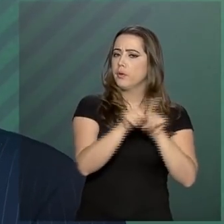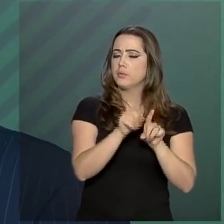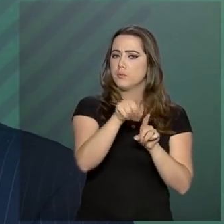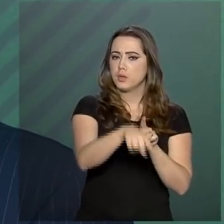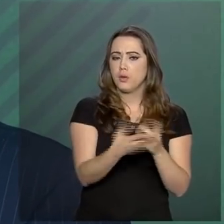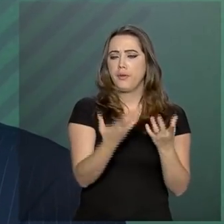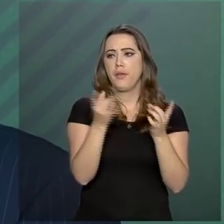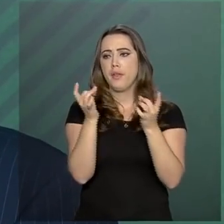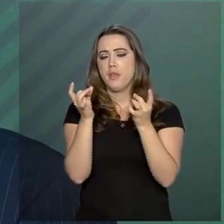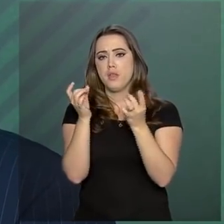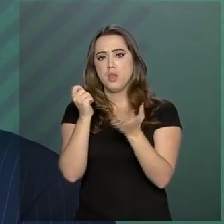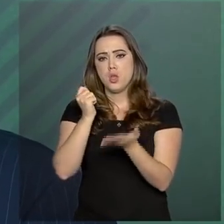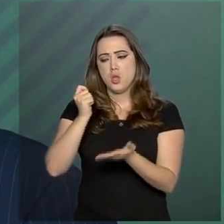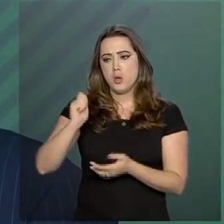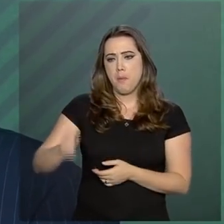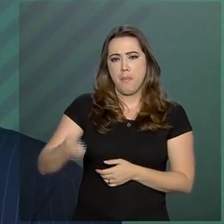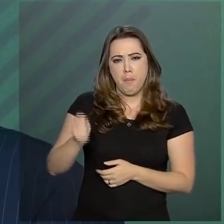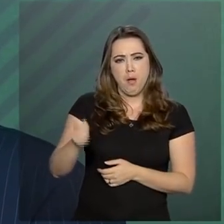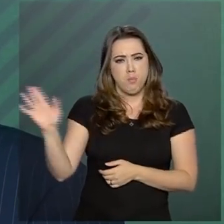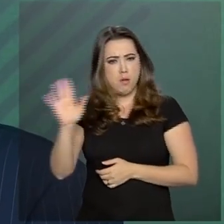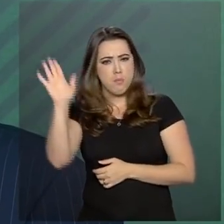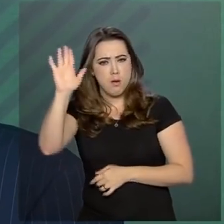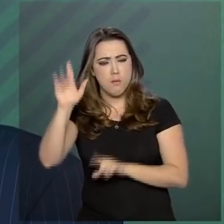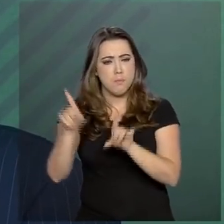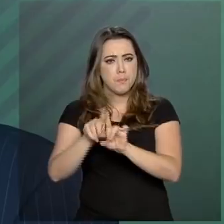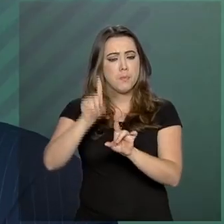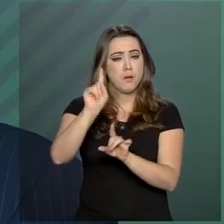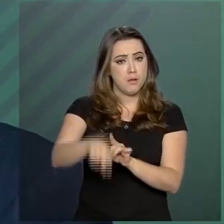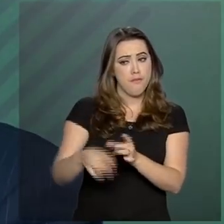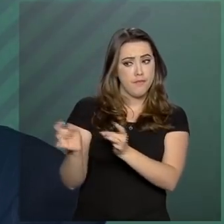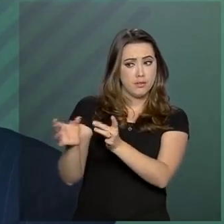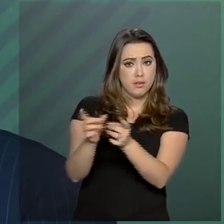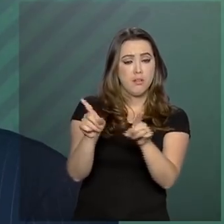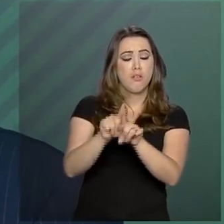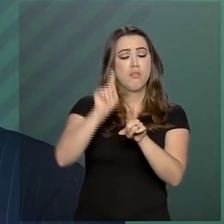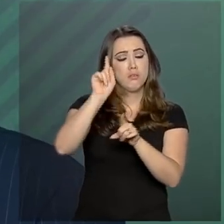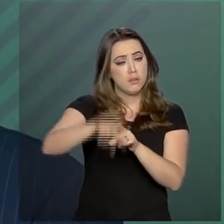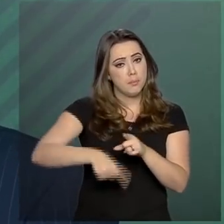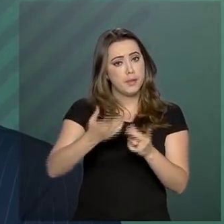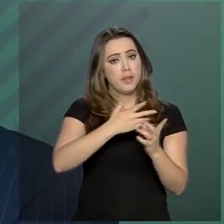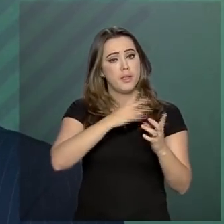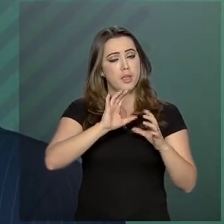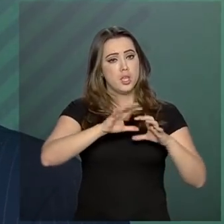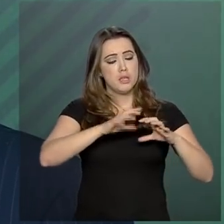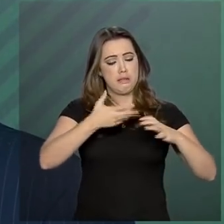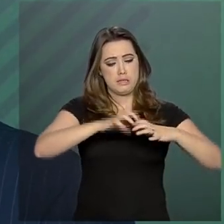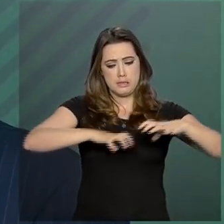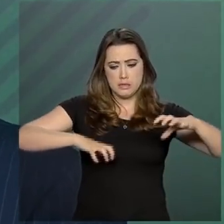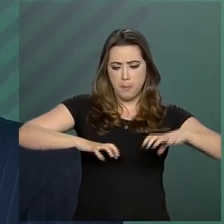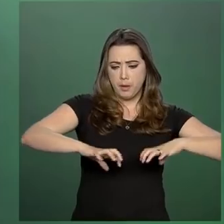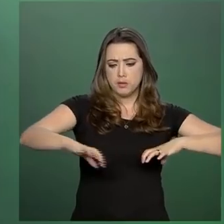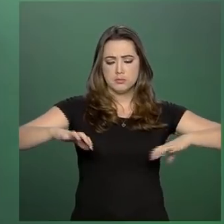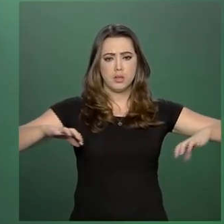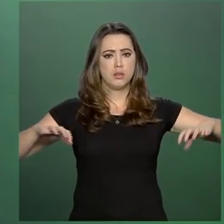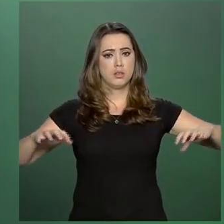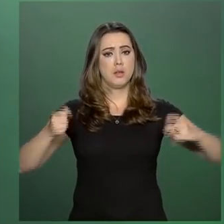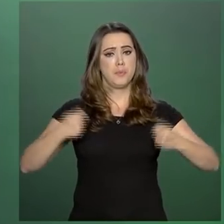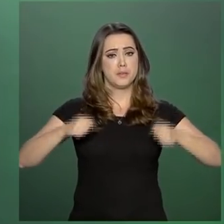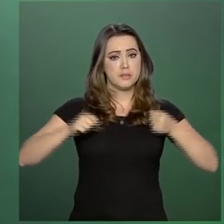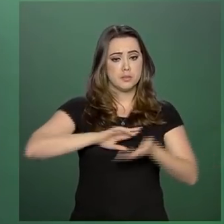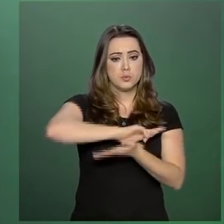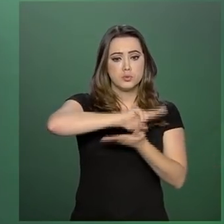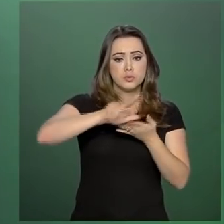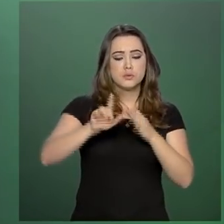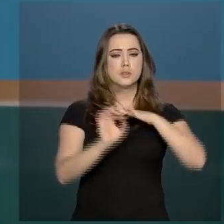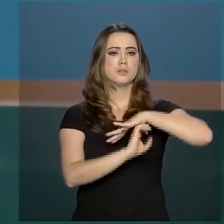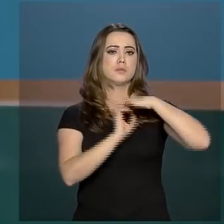Nós privatizações, descentralizações, combate a cartéis, precisamos de competição e isso torna tudo